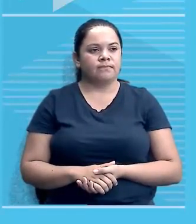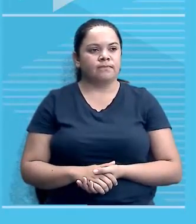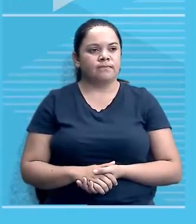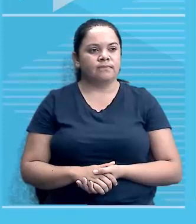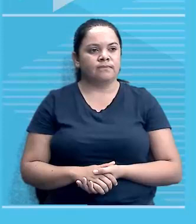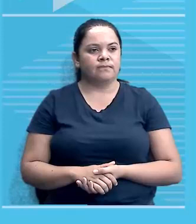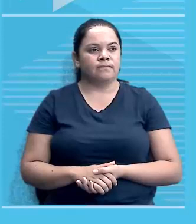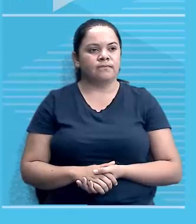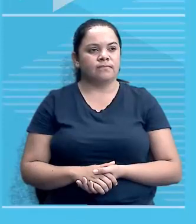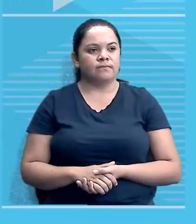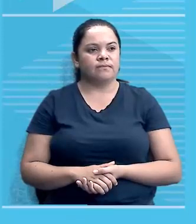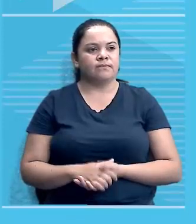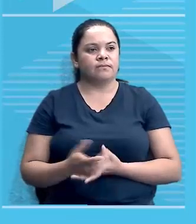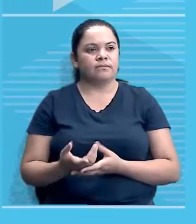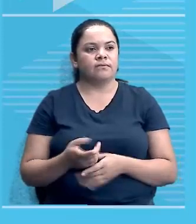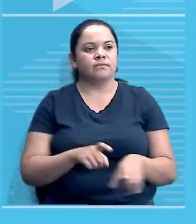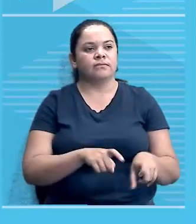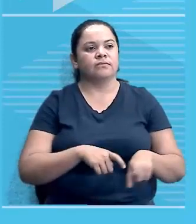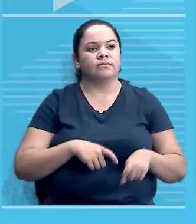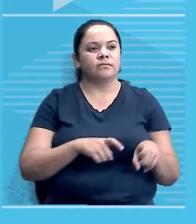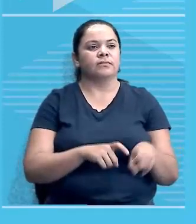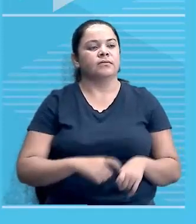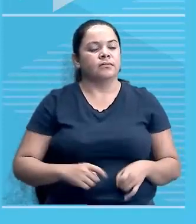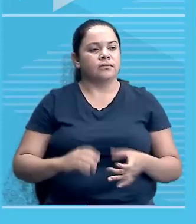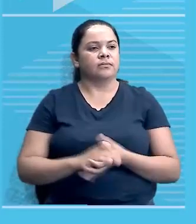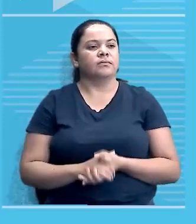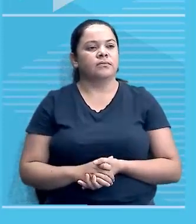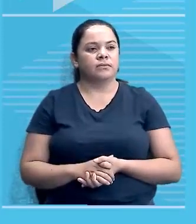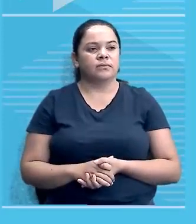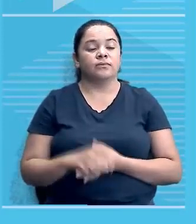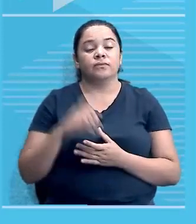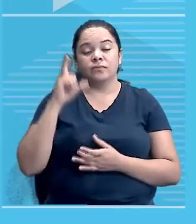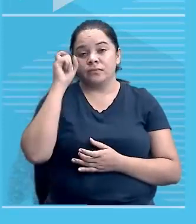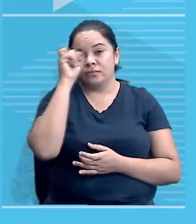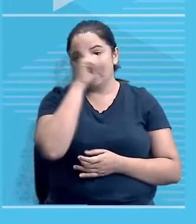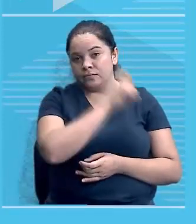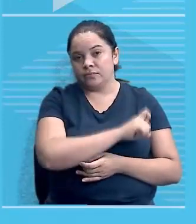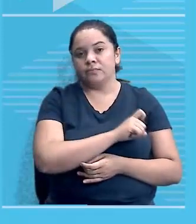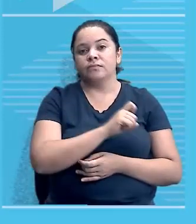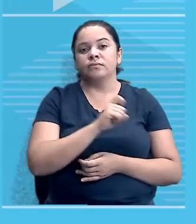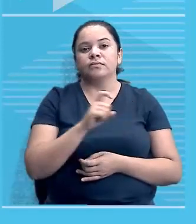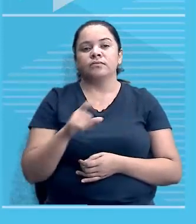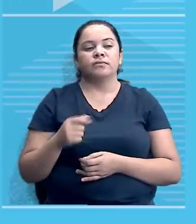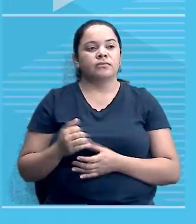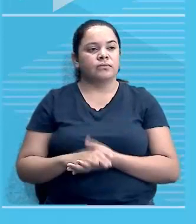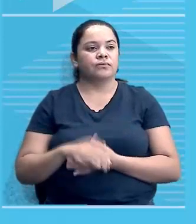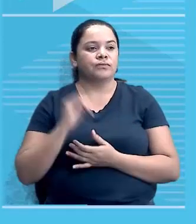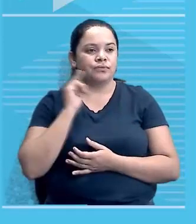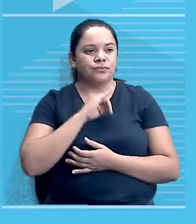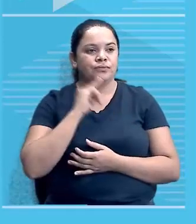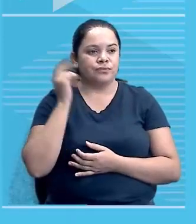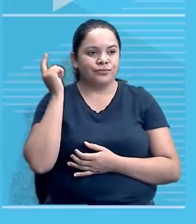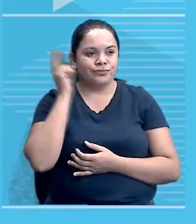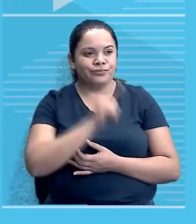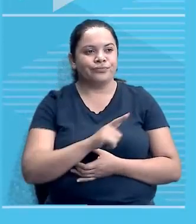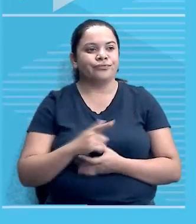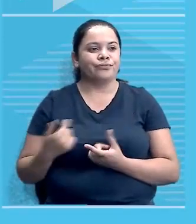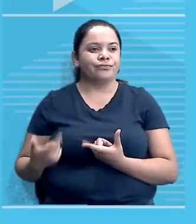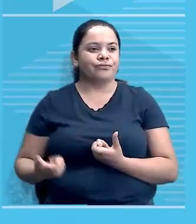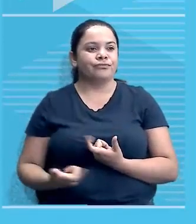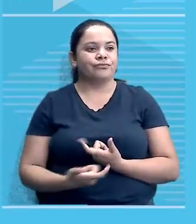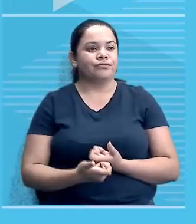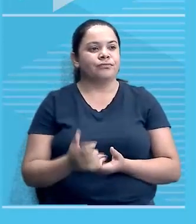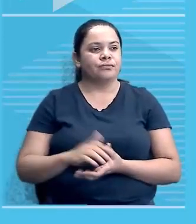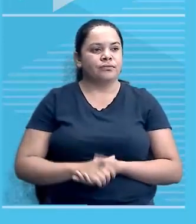italianos, né? Porque os líbios agiram com bastante ênfase. O controle da Itália sobre a Líbia somente foi